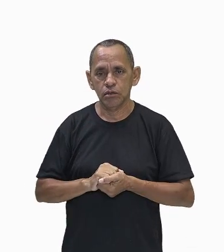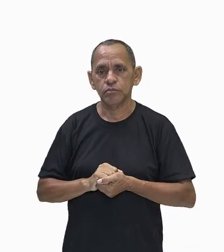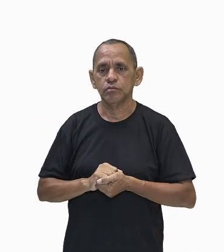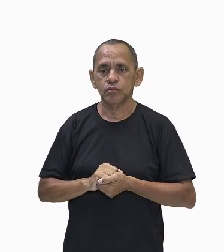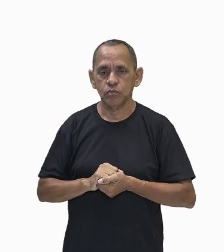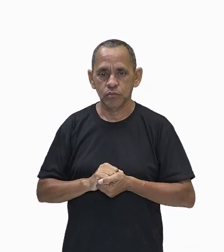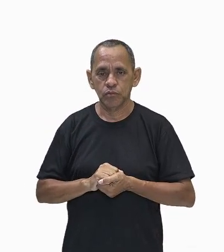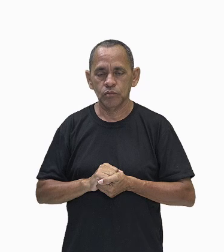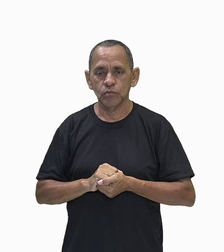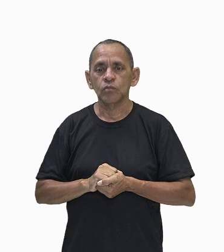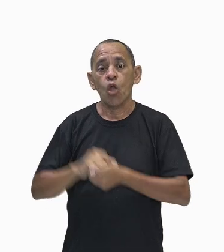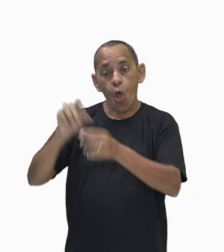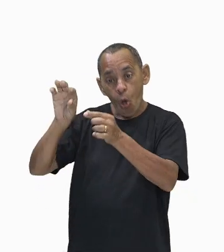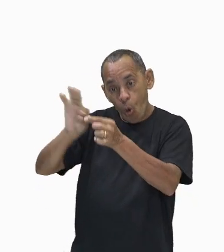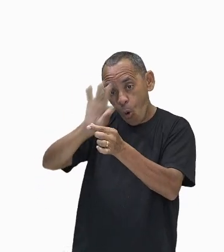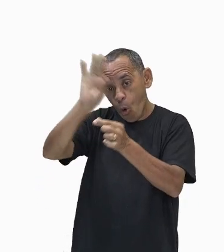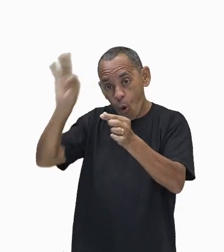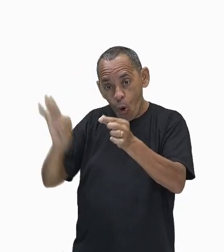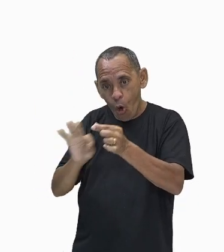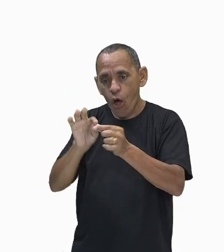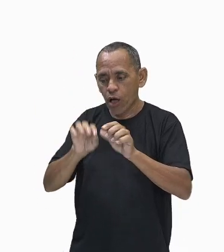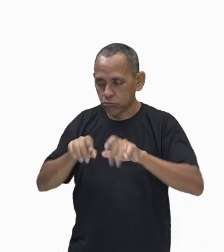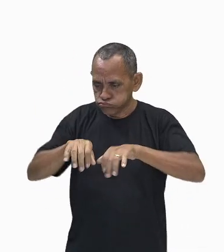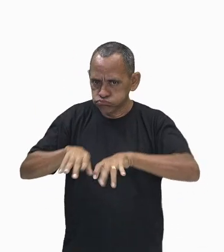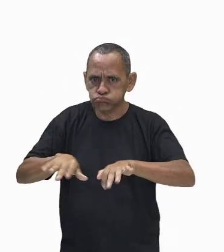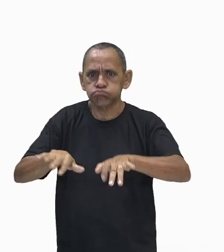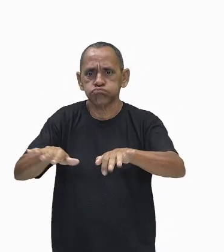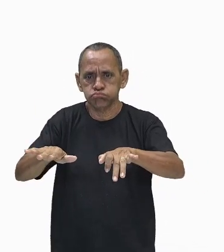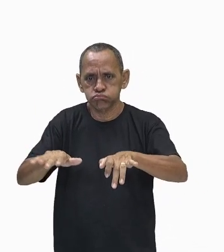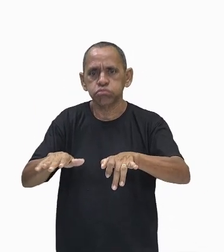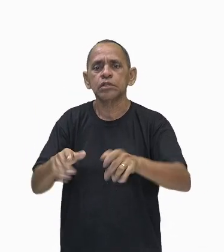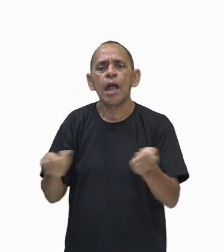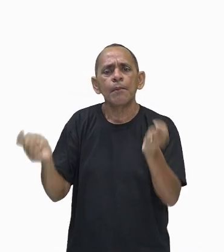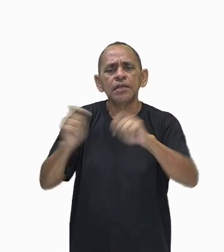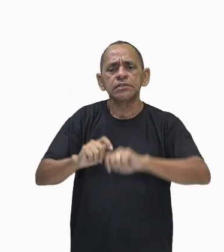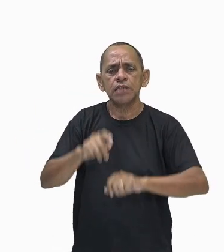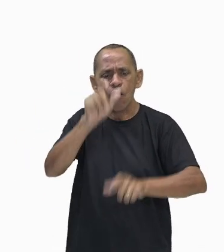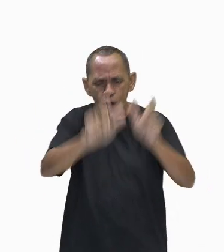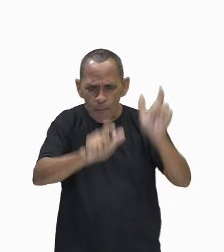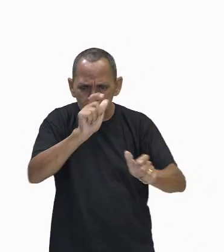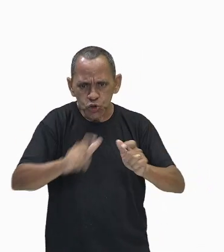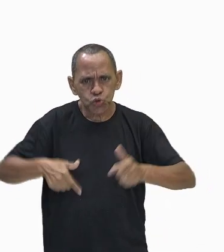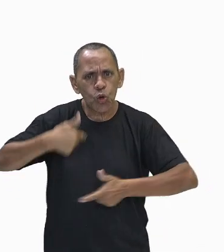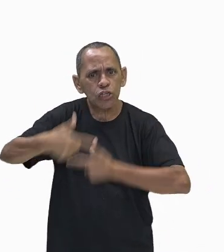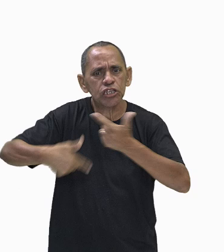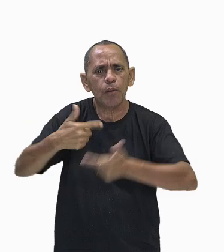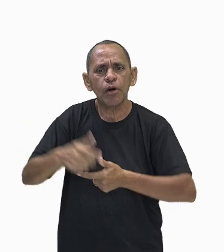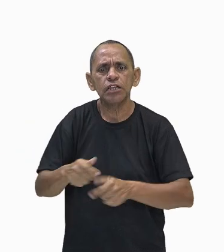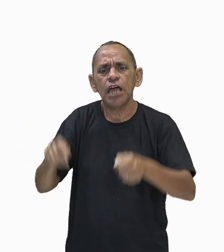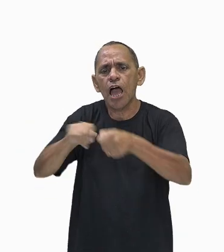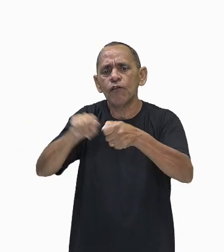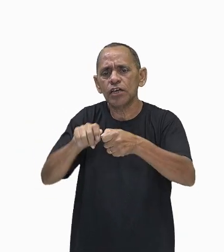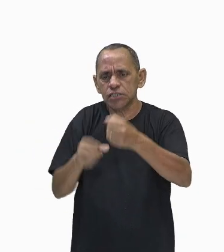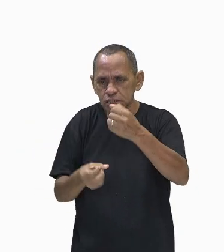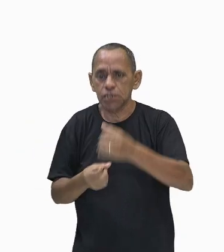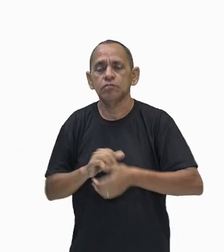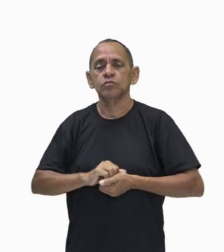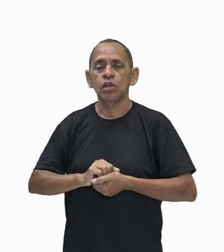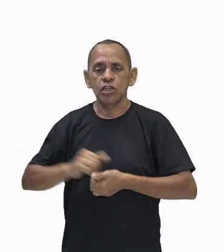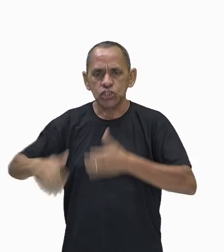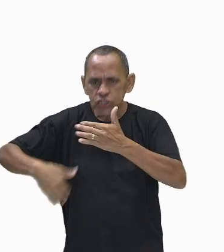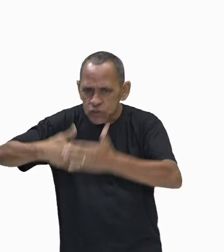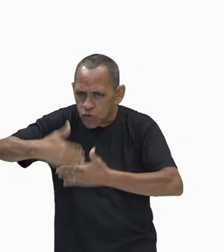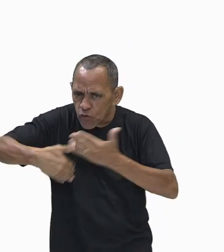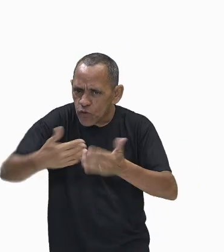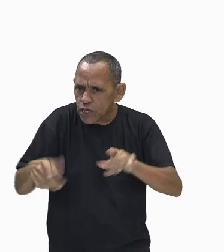de vários fios que permitia uma pessoa realizar o trabalho de oito trabalhadores. Trouxe aqui para você, gente, uma imagem da